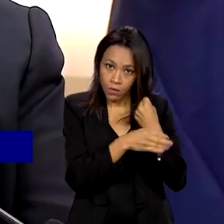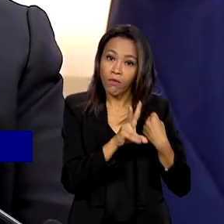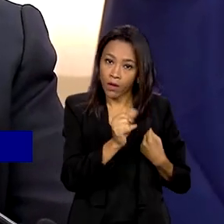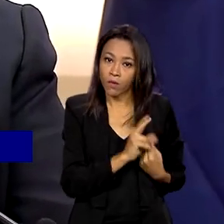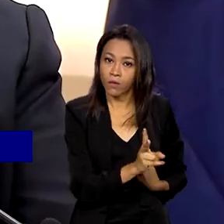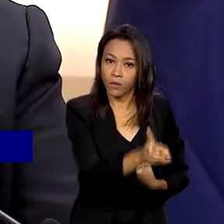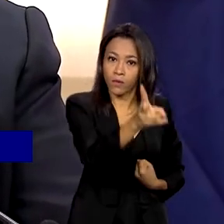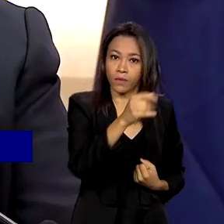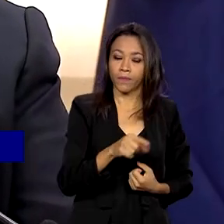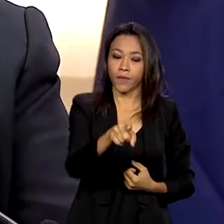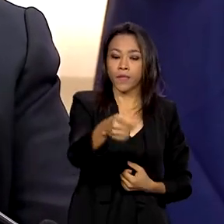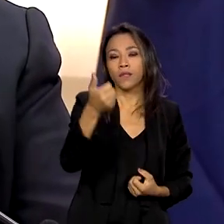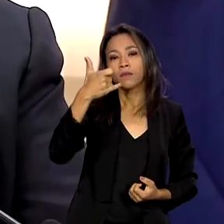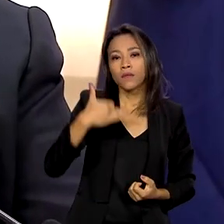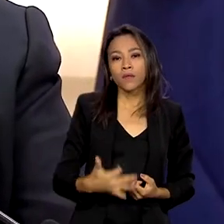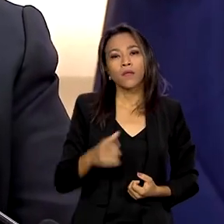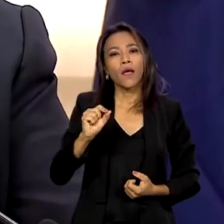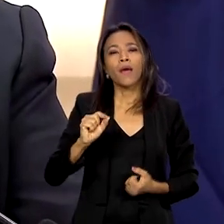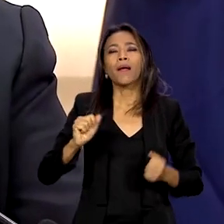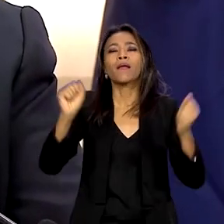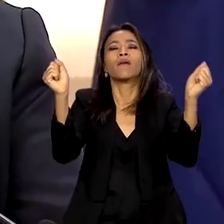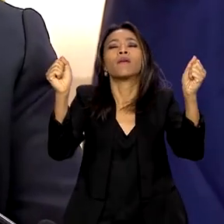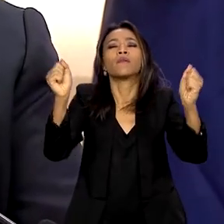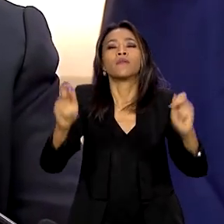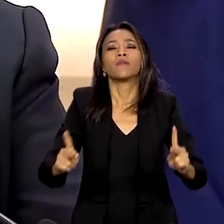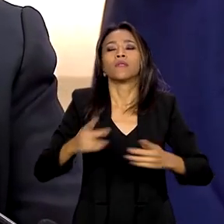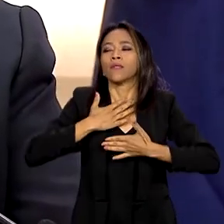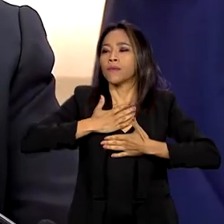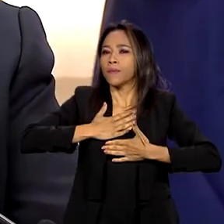de tranquilidade com vigilância.